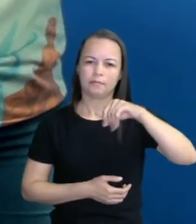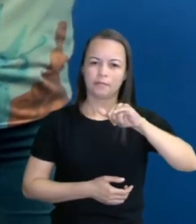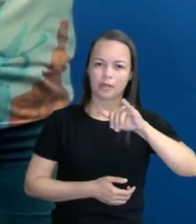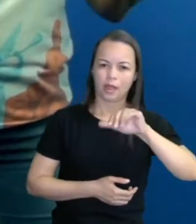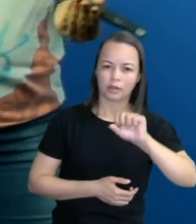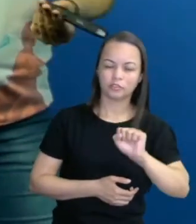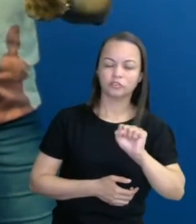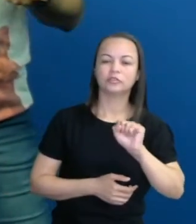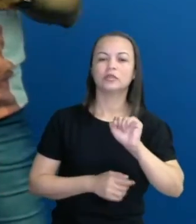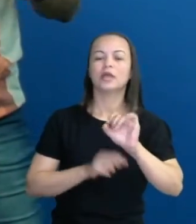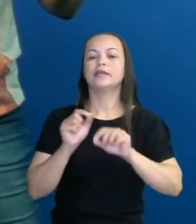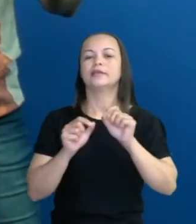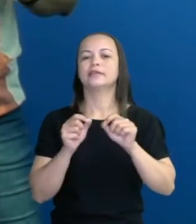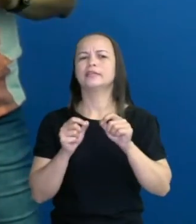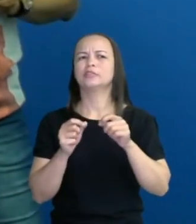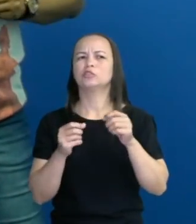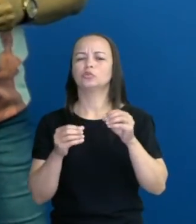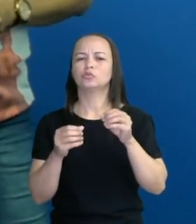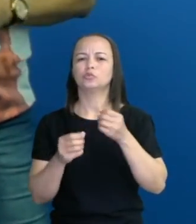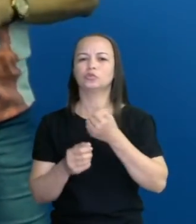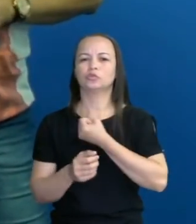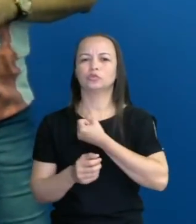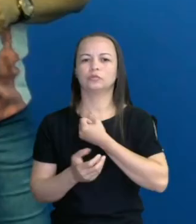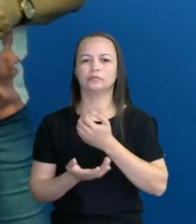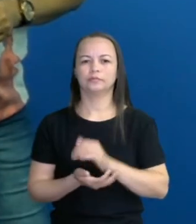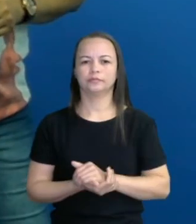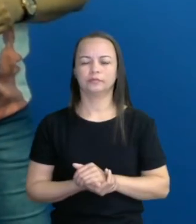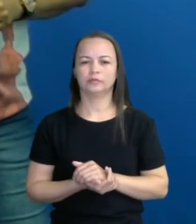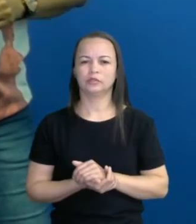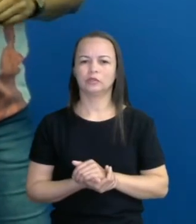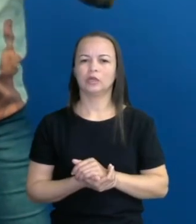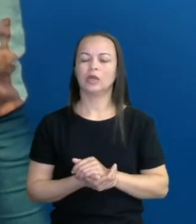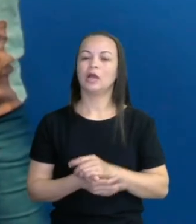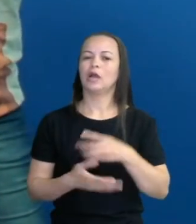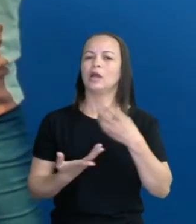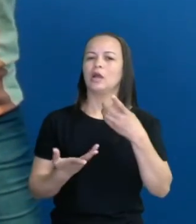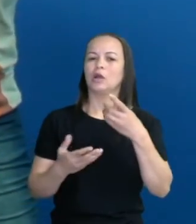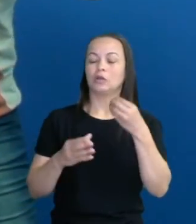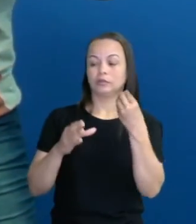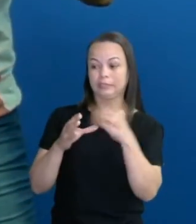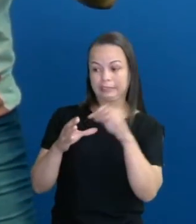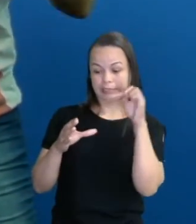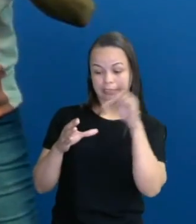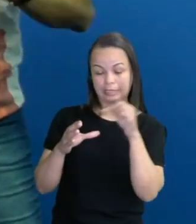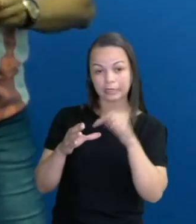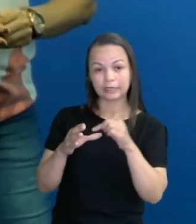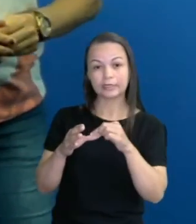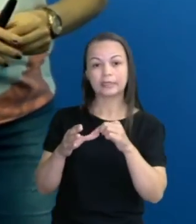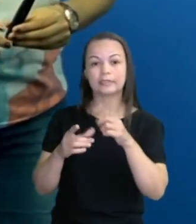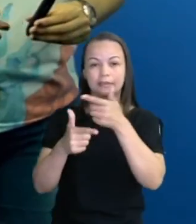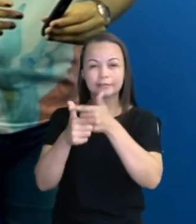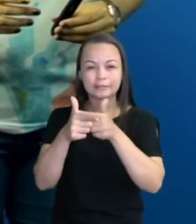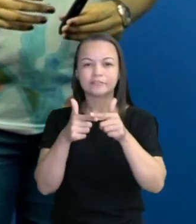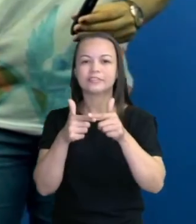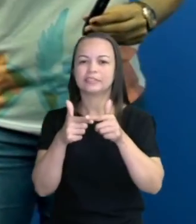inteiros, juntinho com a subtração. Não. Números decimais entra aqui, na divisão. Ô, professor, a pessoa